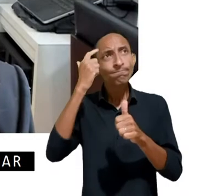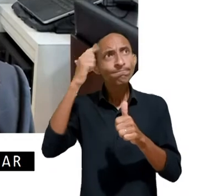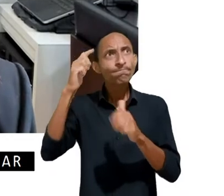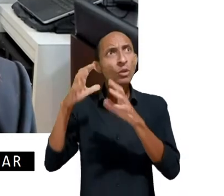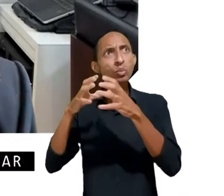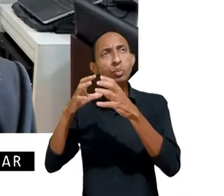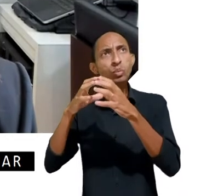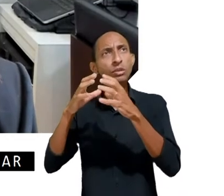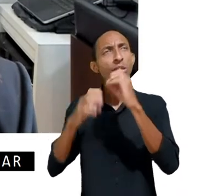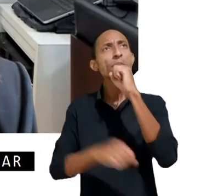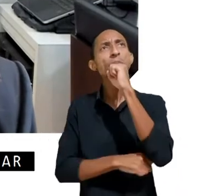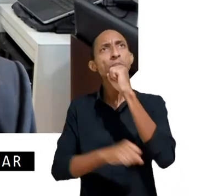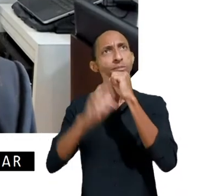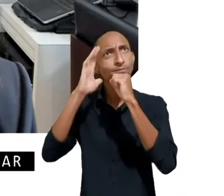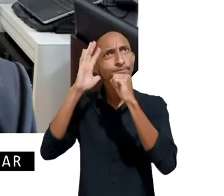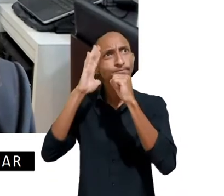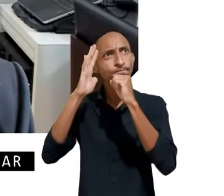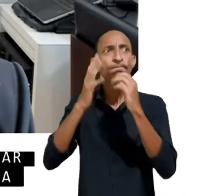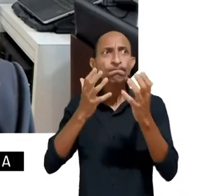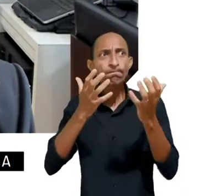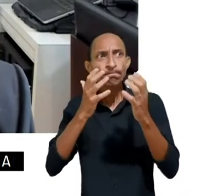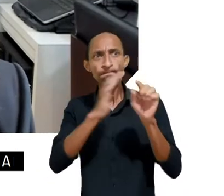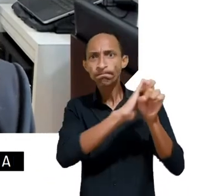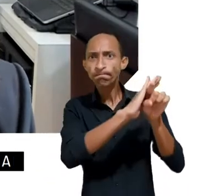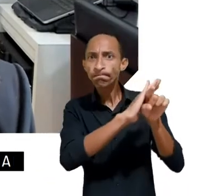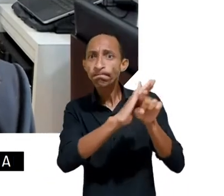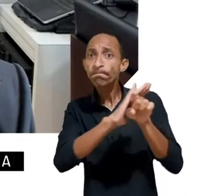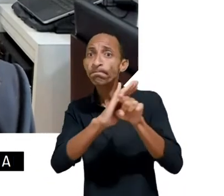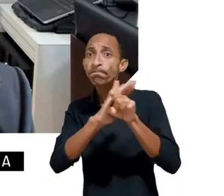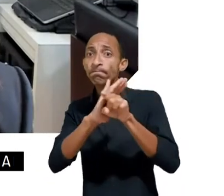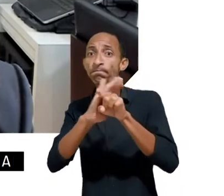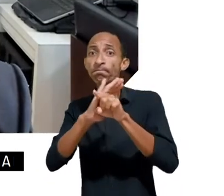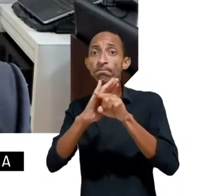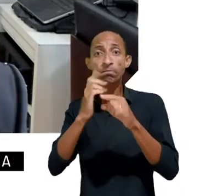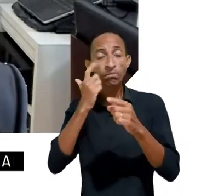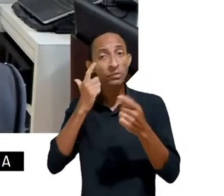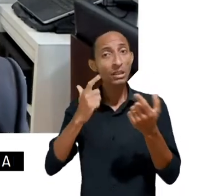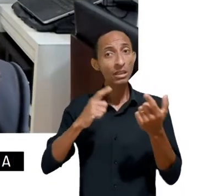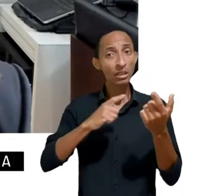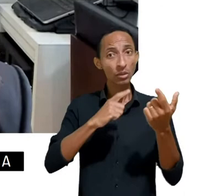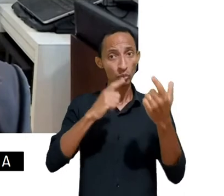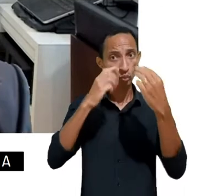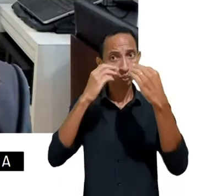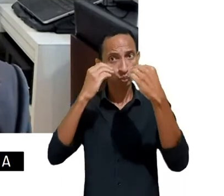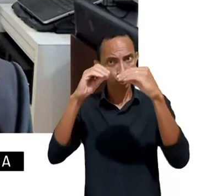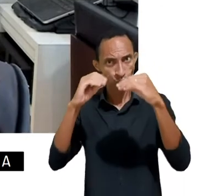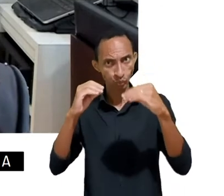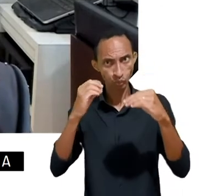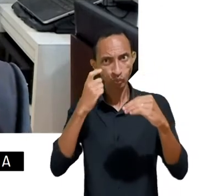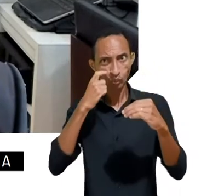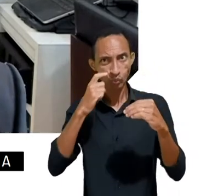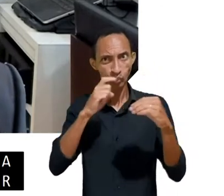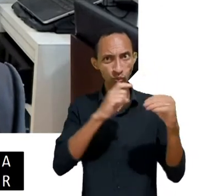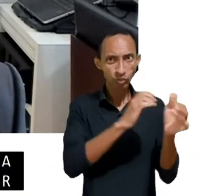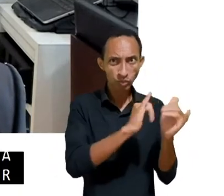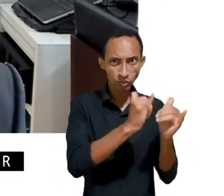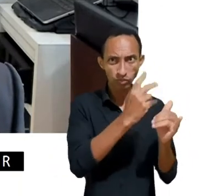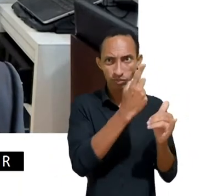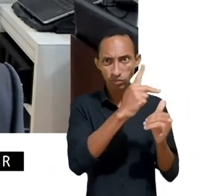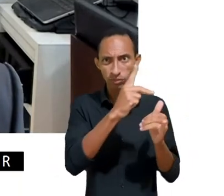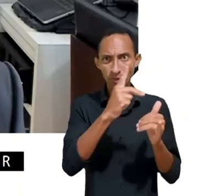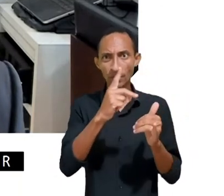endereçar, porque nem todos os dados são tranquilamente fáceis da gente